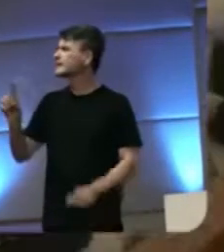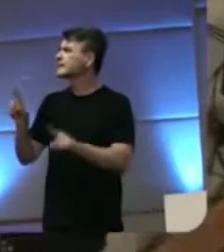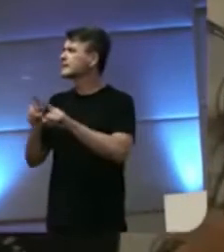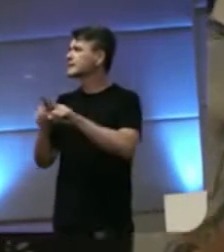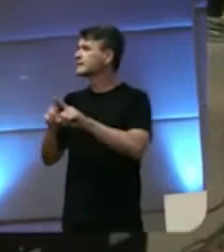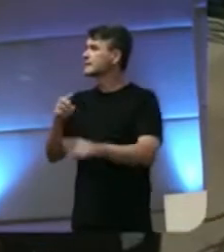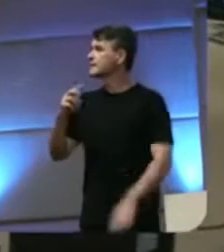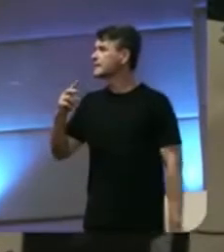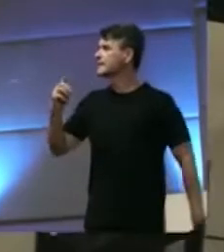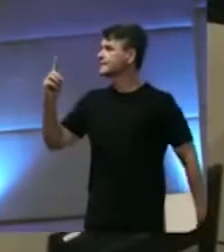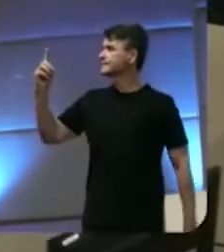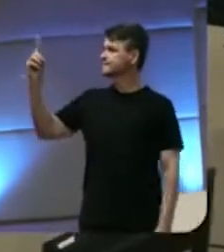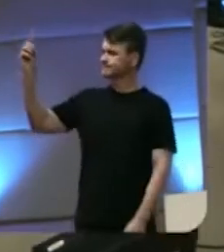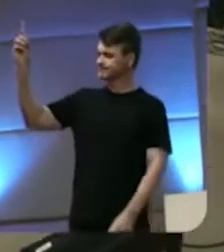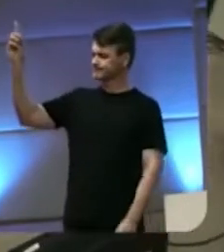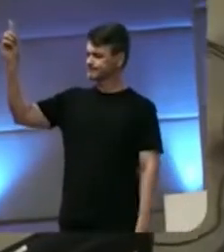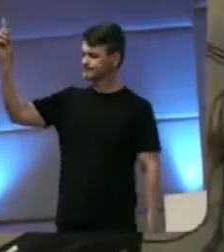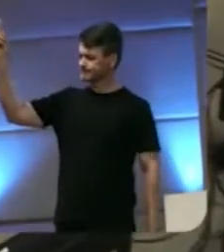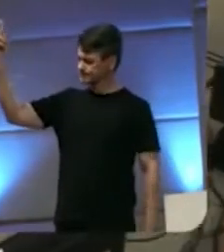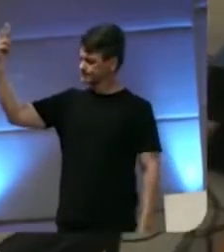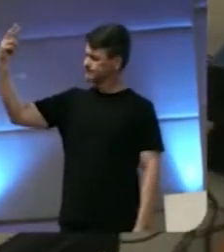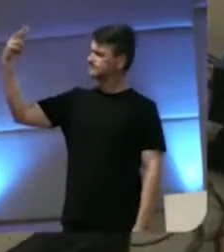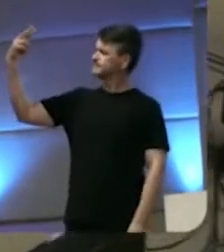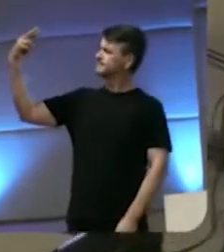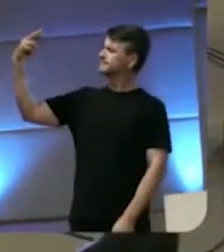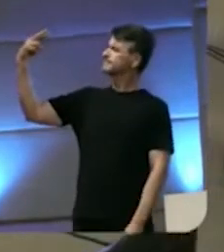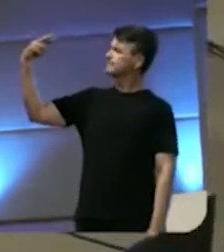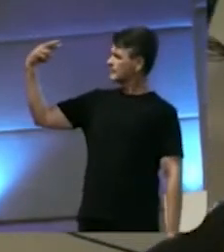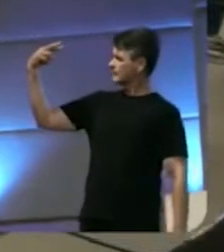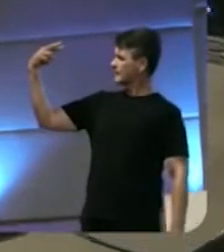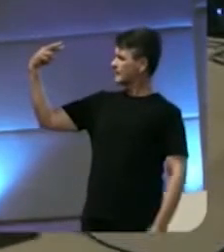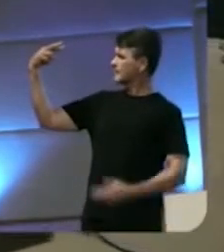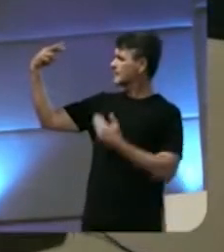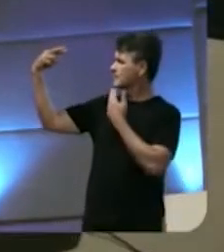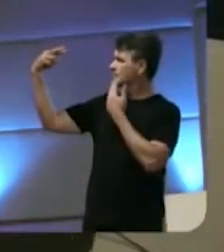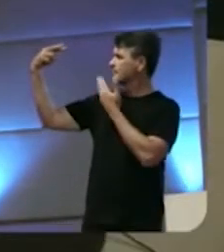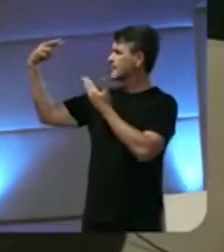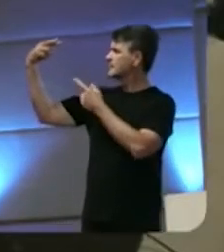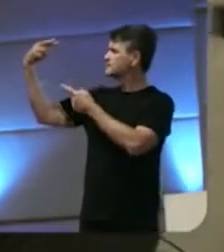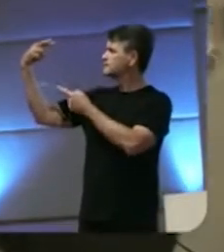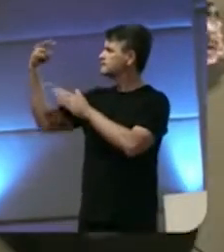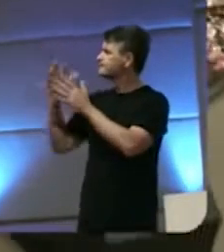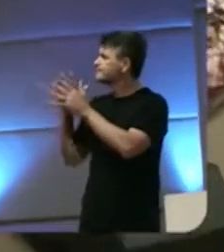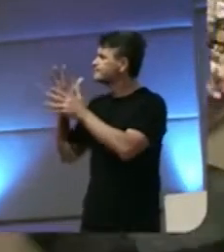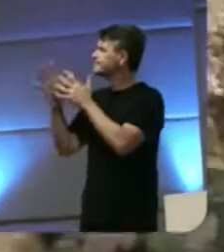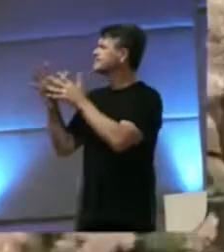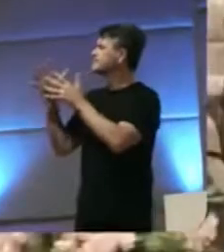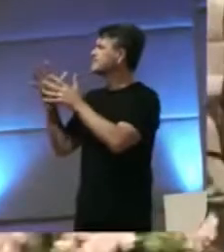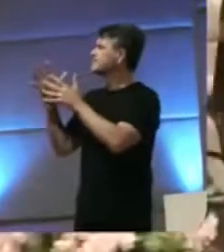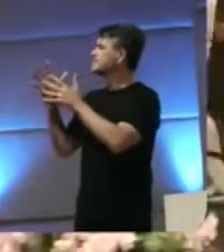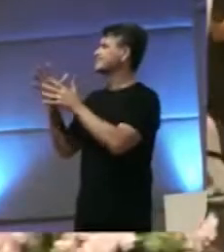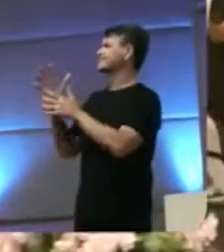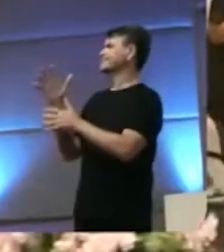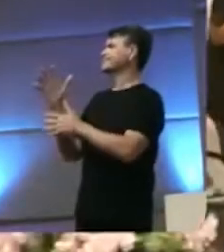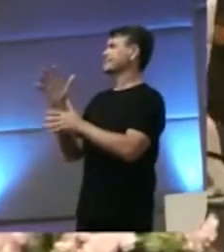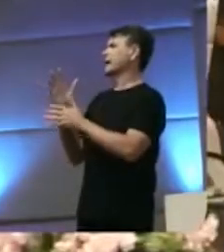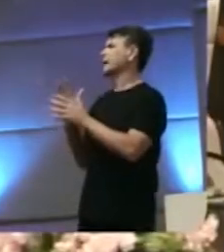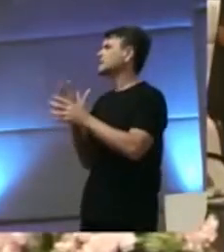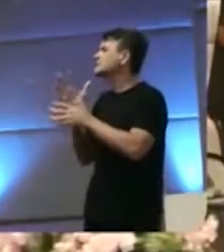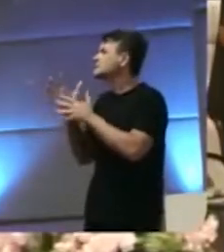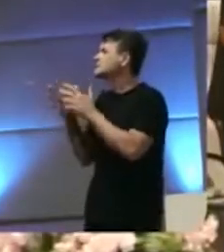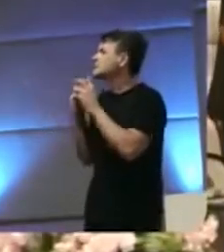ouvidos, estão sensíveis para ouvir meu clamor